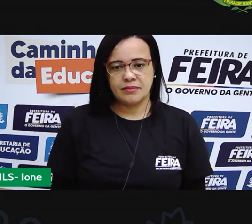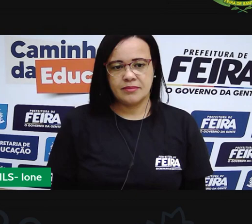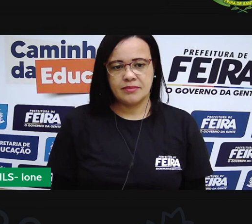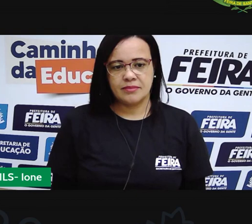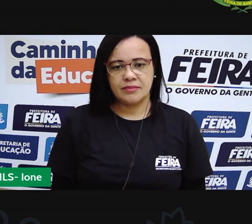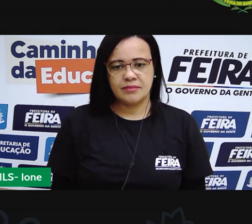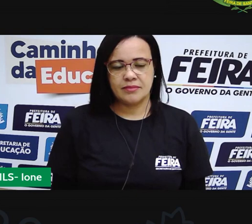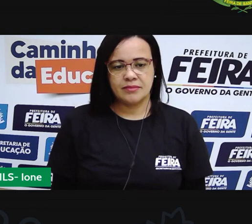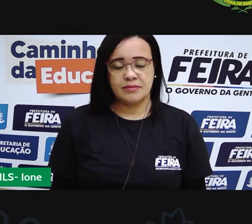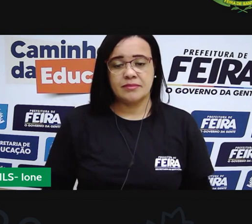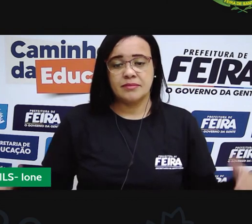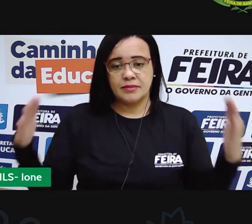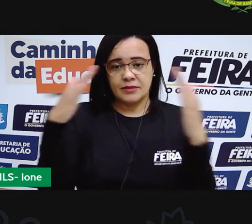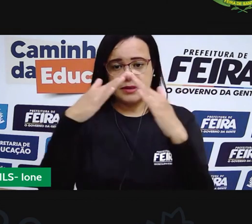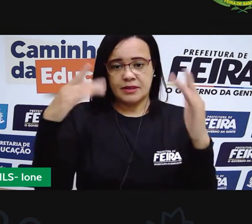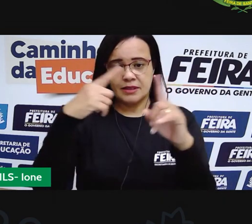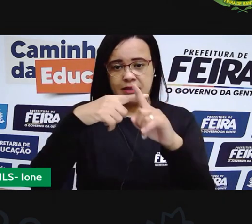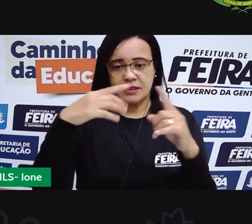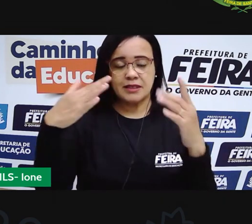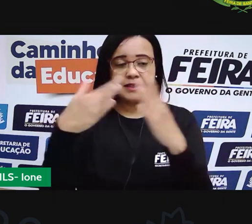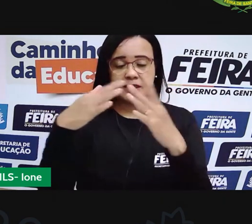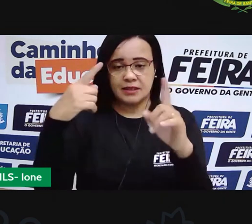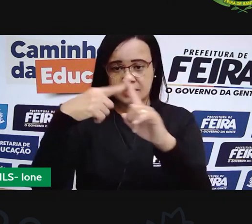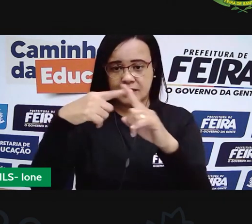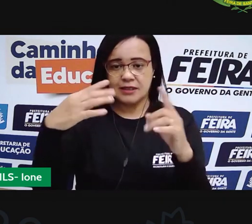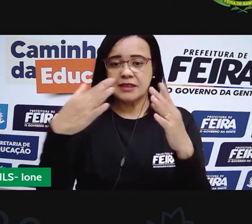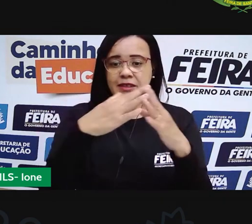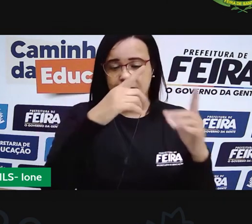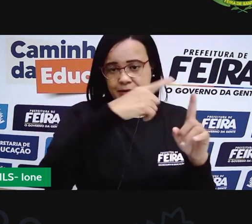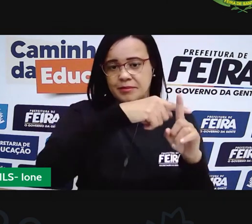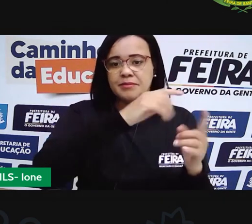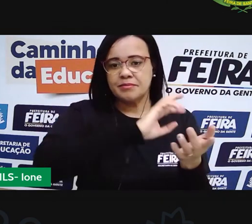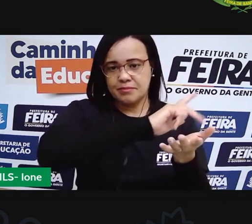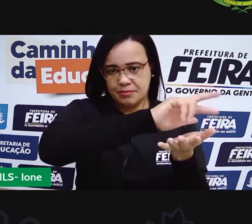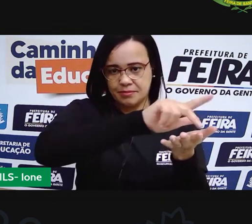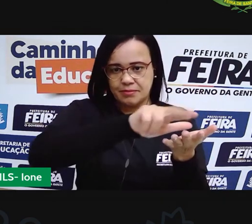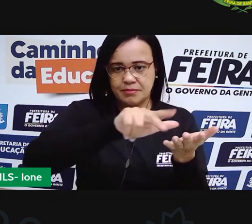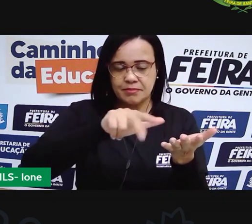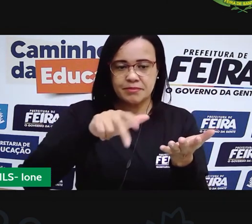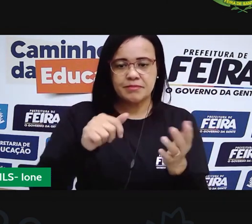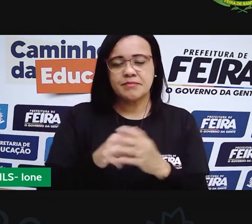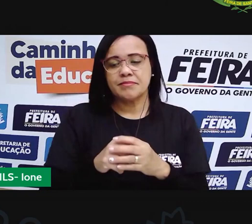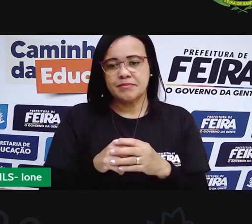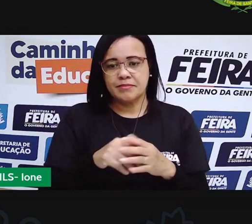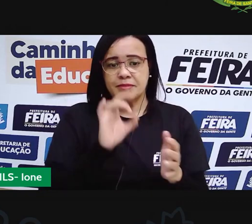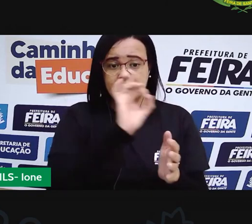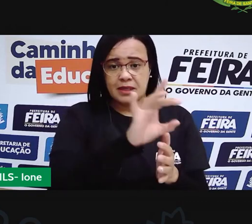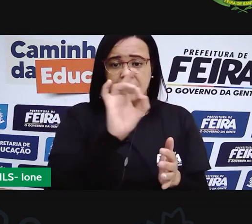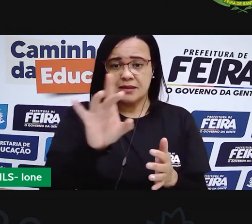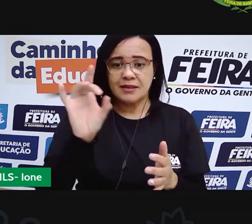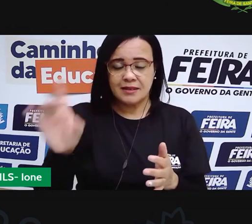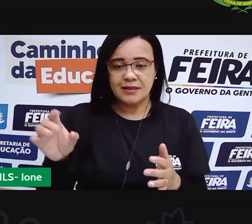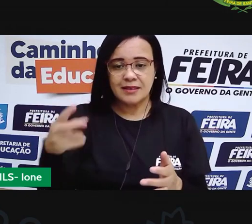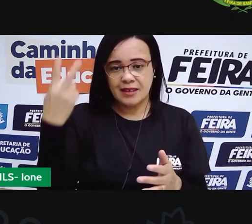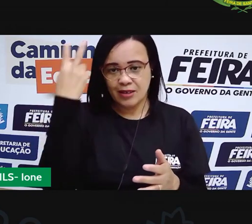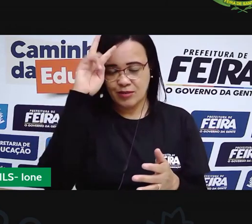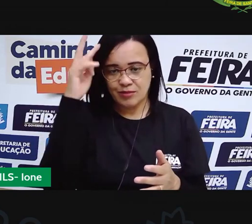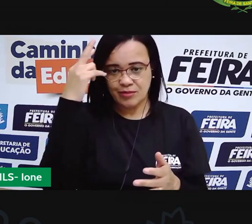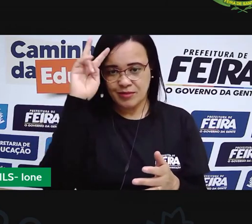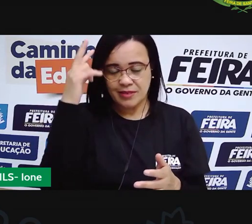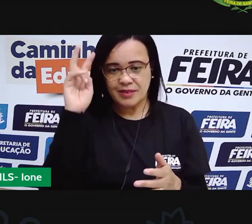obras arquitetônicas aqui da cidade das igrejas. A igreja Senhor dos Passos, a igreja